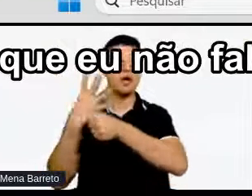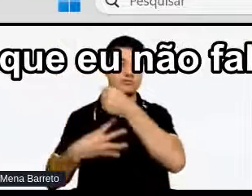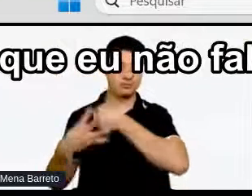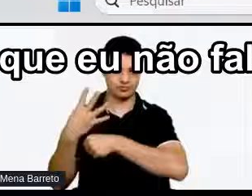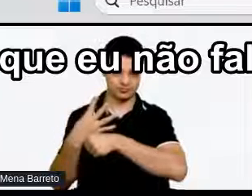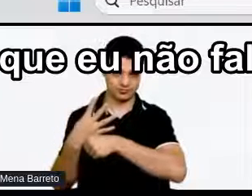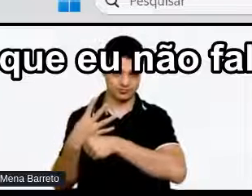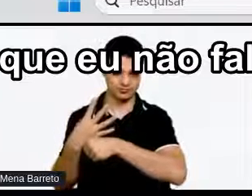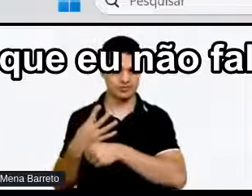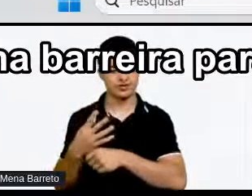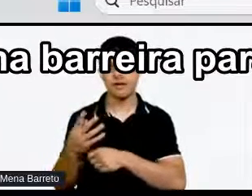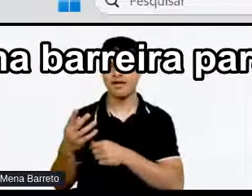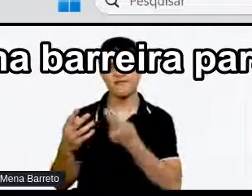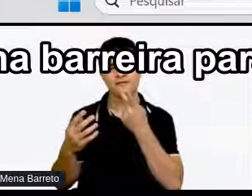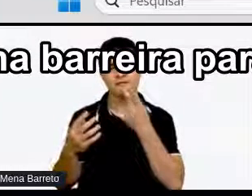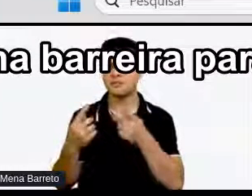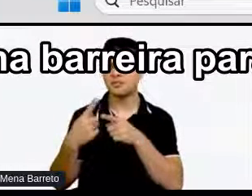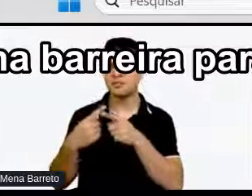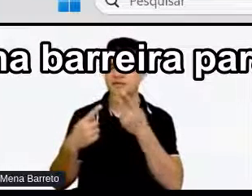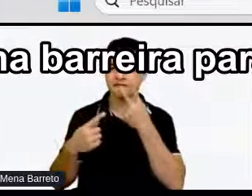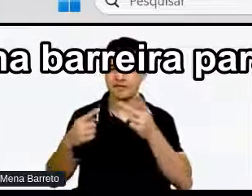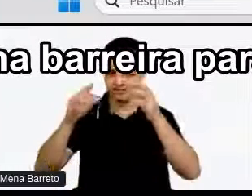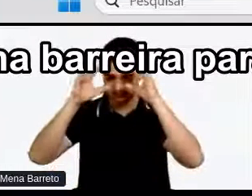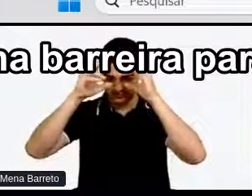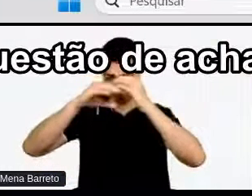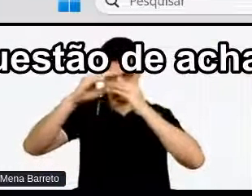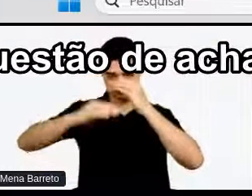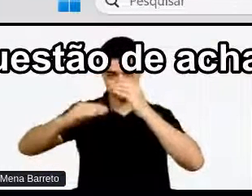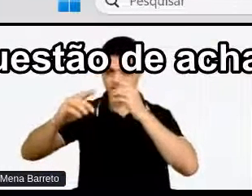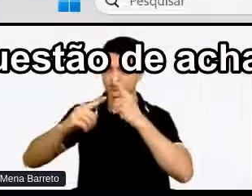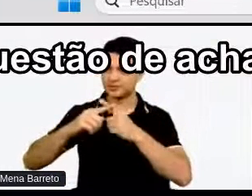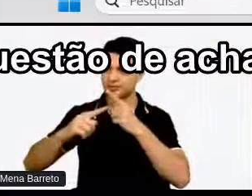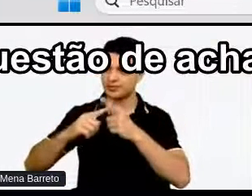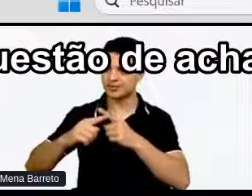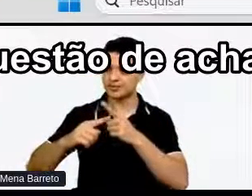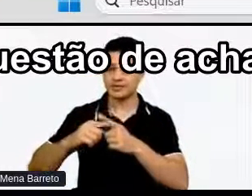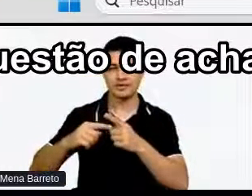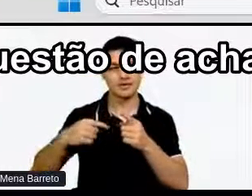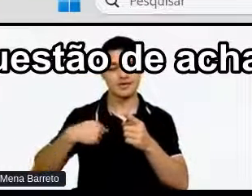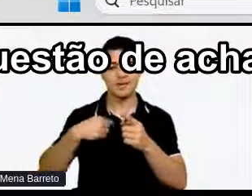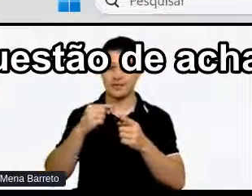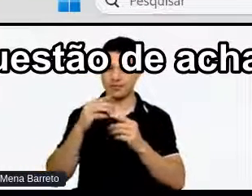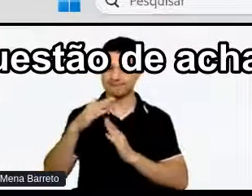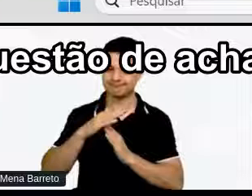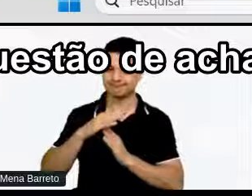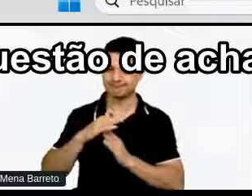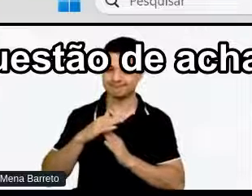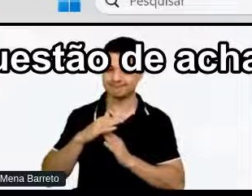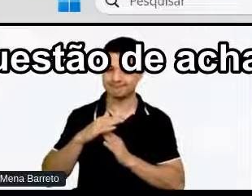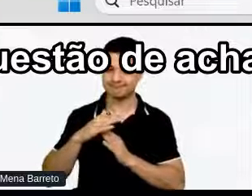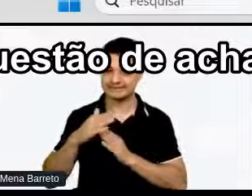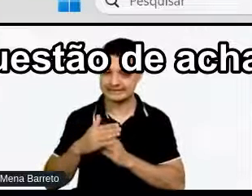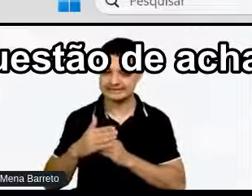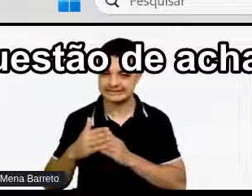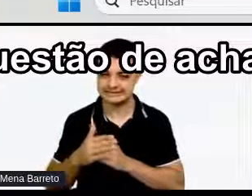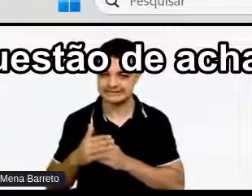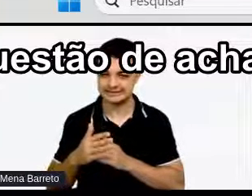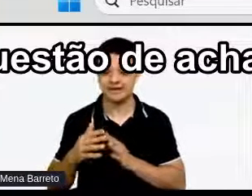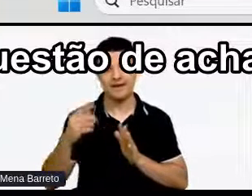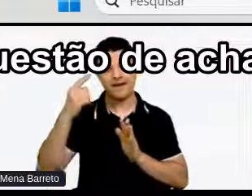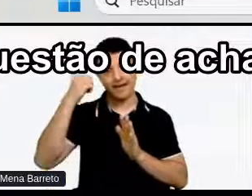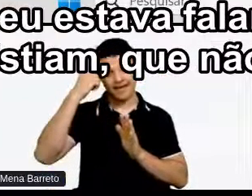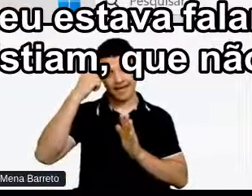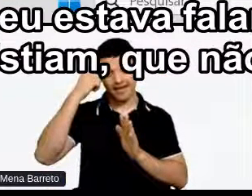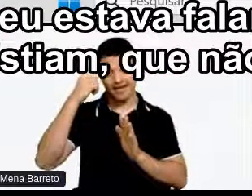falo De neurodiversidade Eu tinha uma barreira Para falar sobre isso também Eu tinha uma certa questão De acharem que eu estava Me